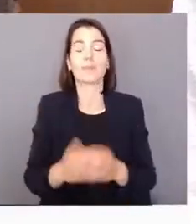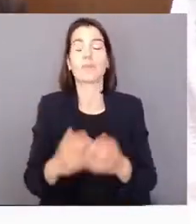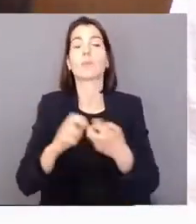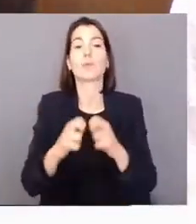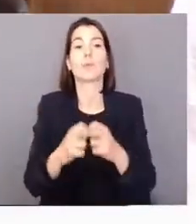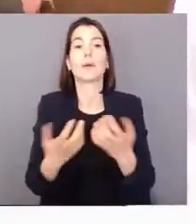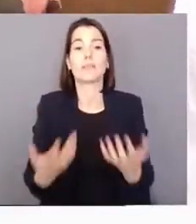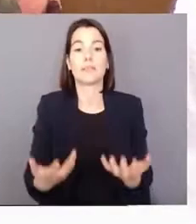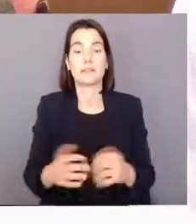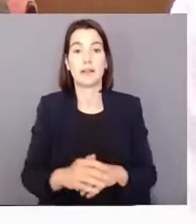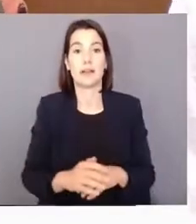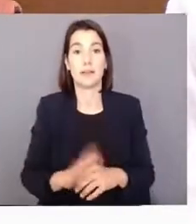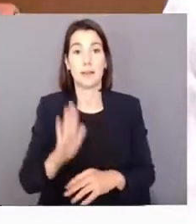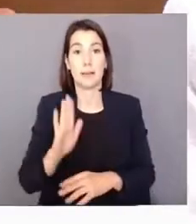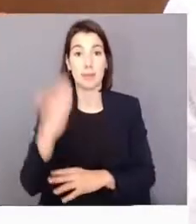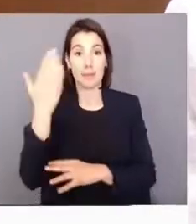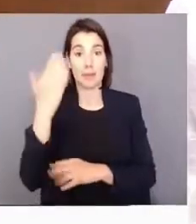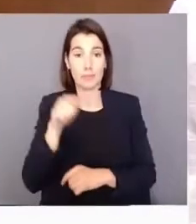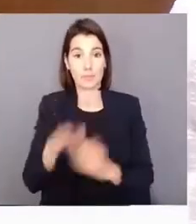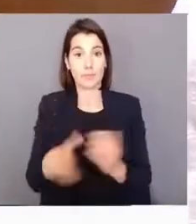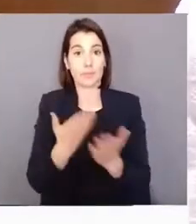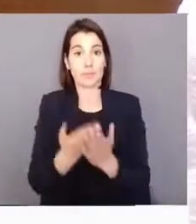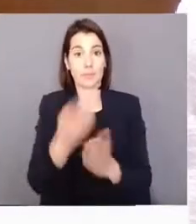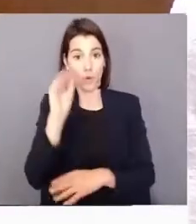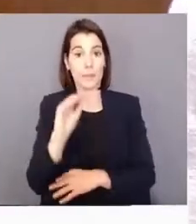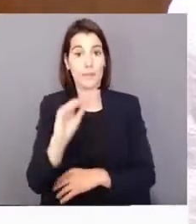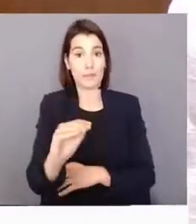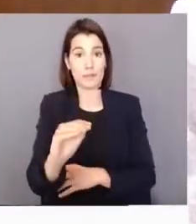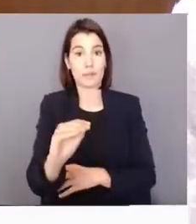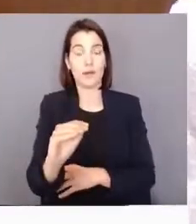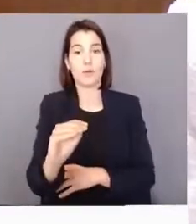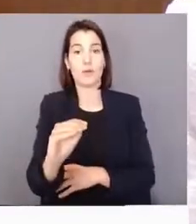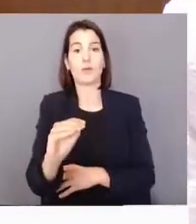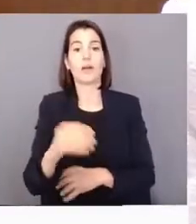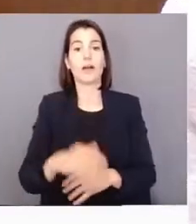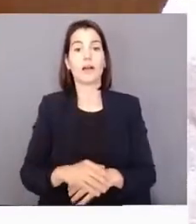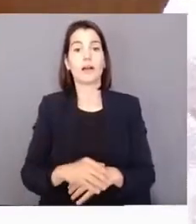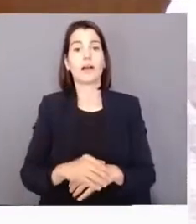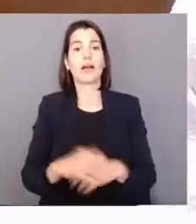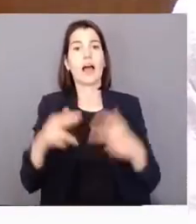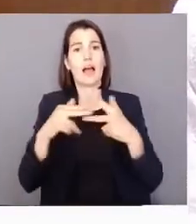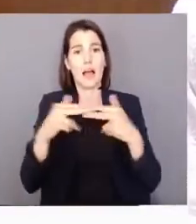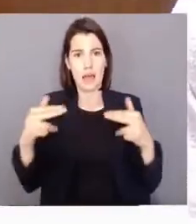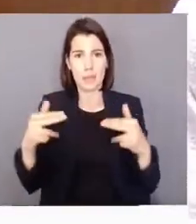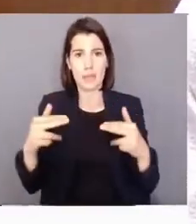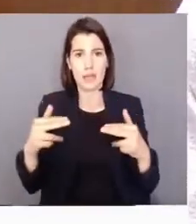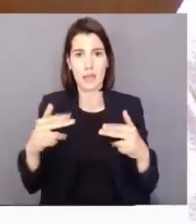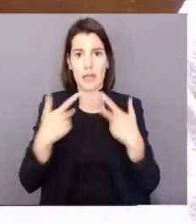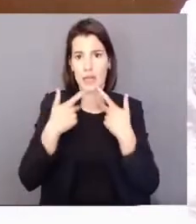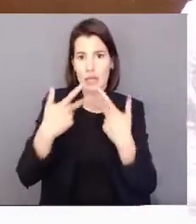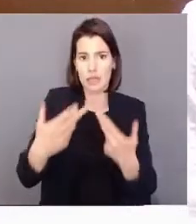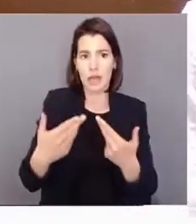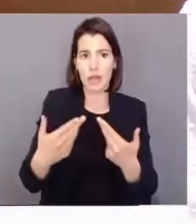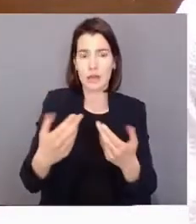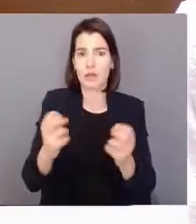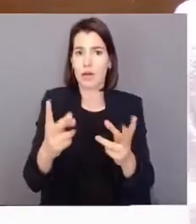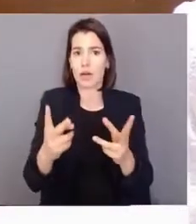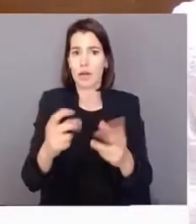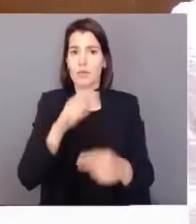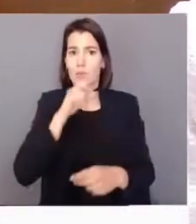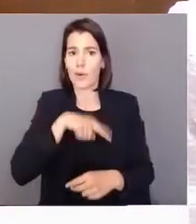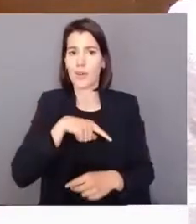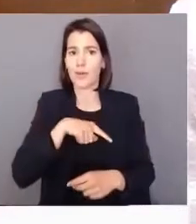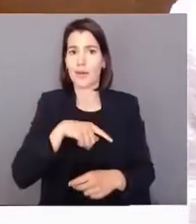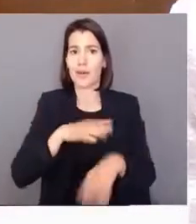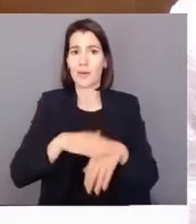Primeiro, esta proposta de recomendação, não é que a Câmara não deva ser criticada. A Câmara pode ser criticada, com certeza, é por isso que estamos aqui. Mal seria